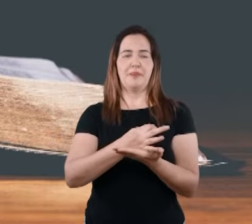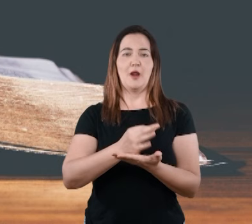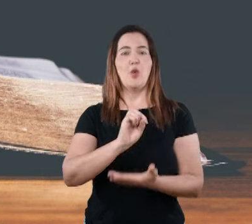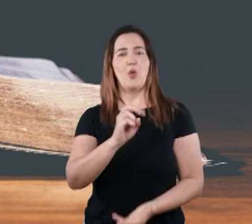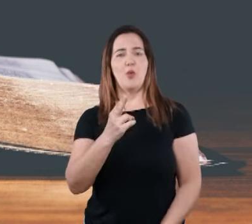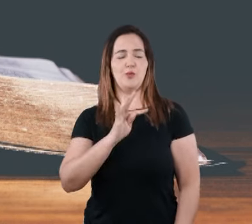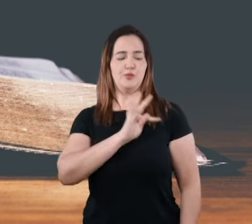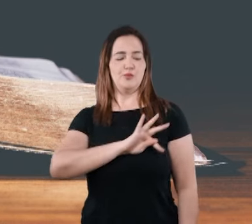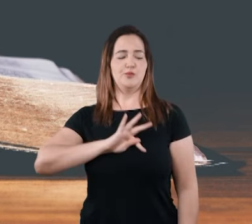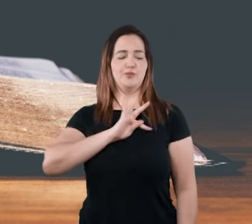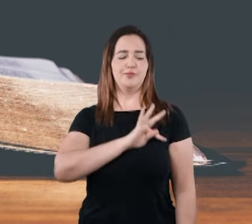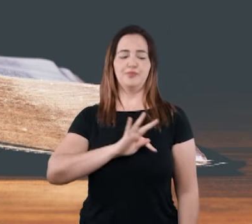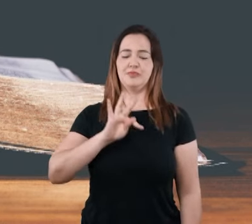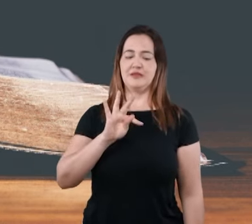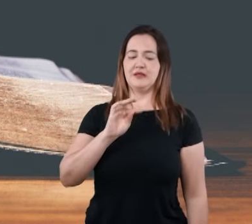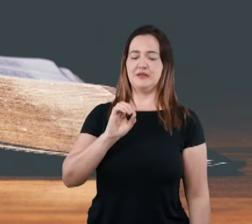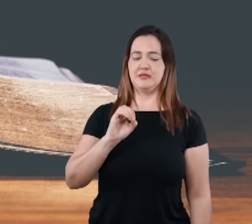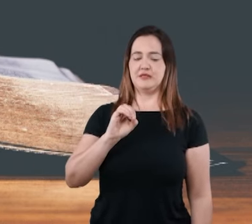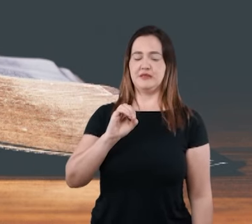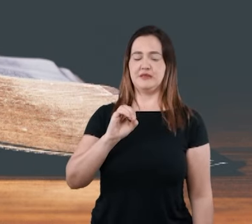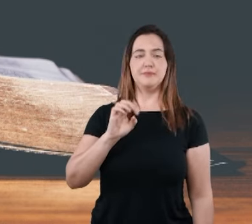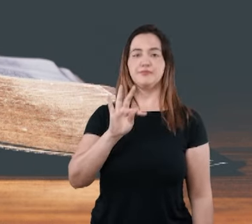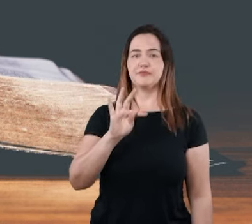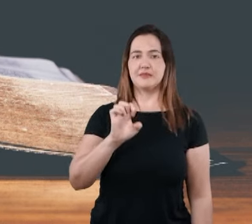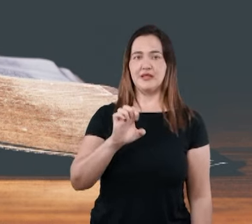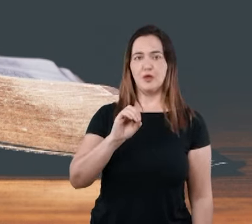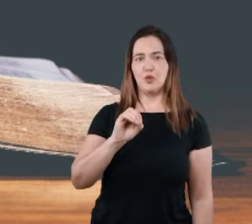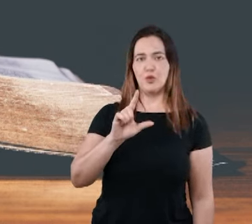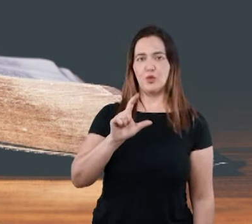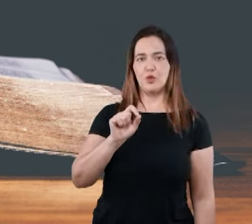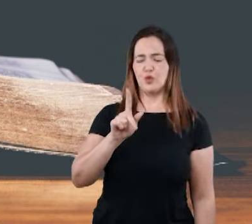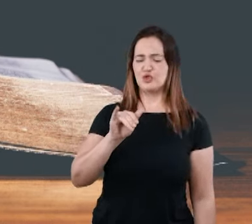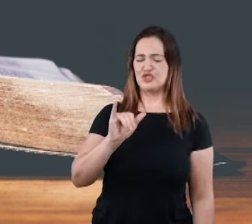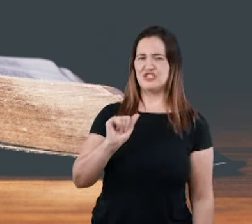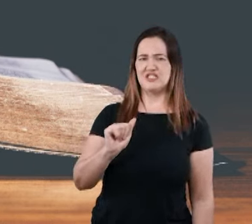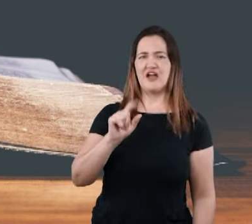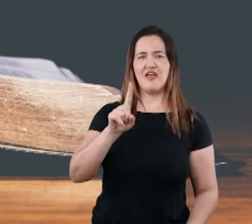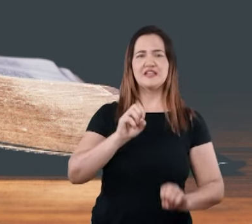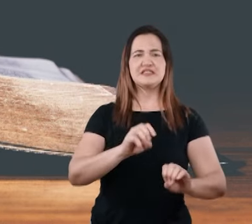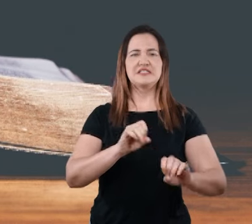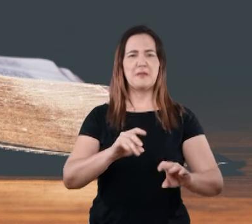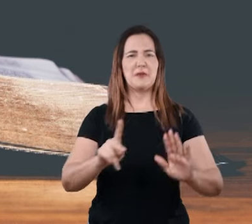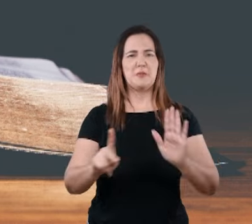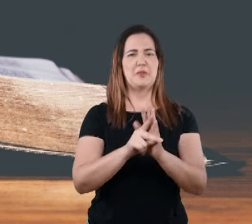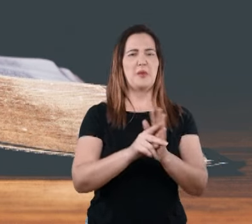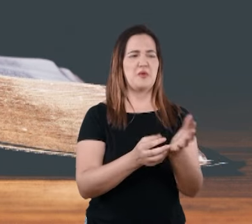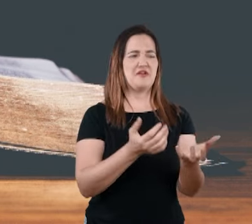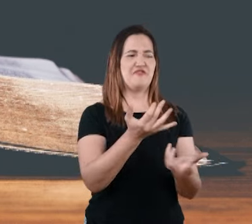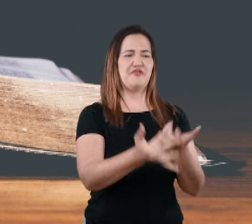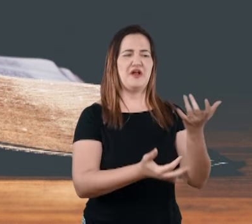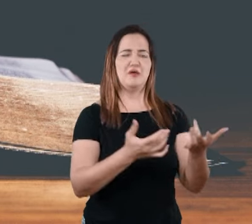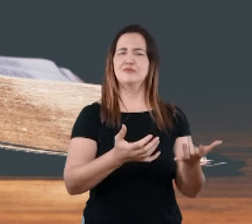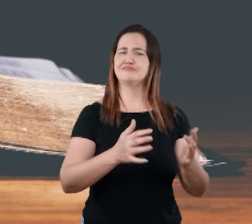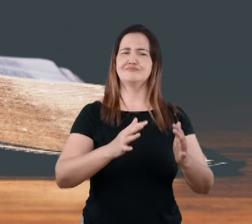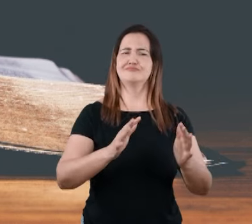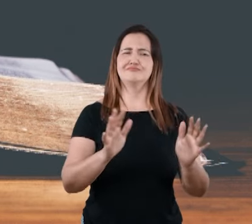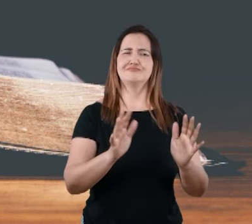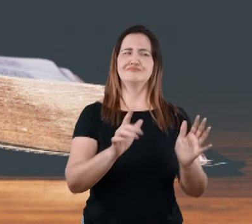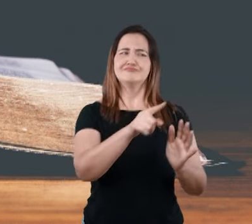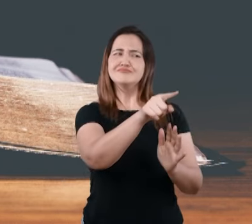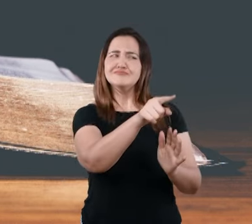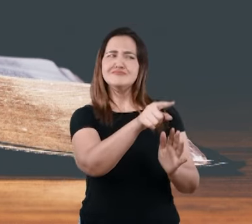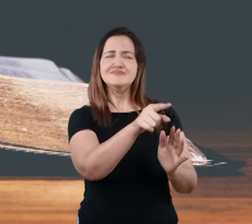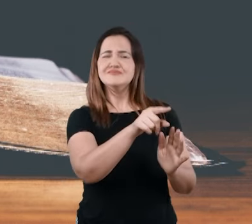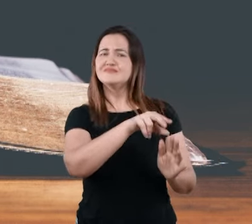estão interligados, e ao compreender esses três componentes, vai ficar mais claro para nós o que a